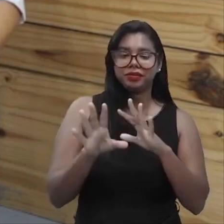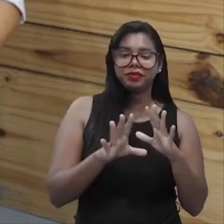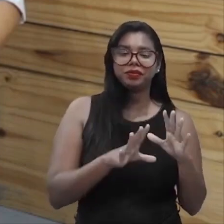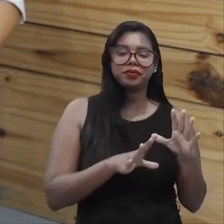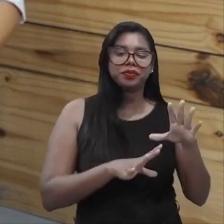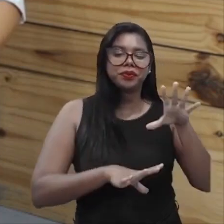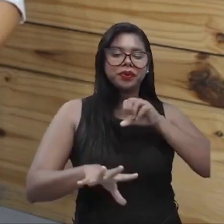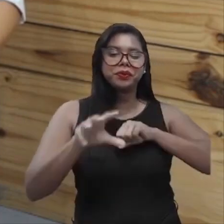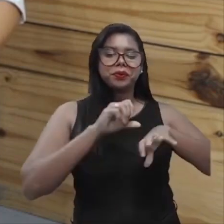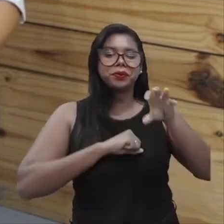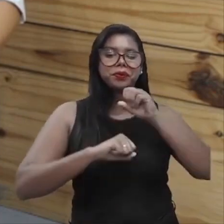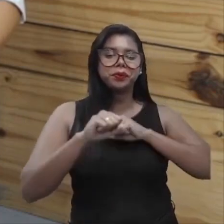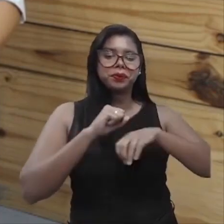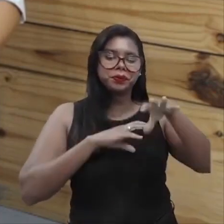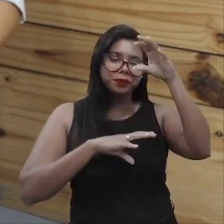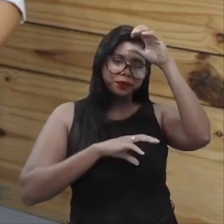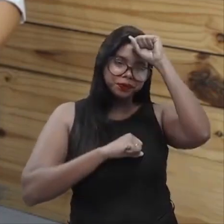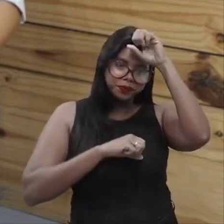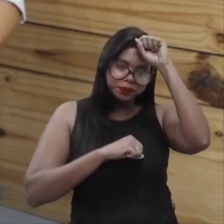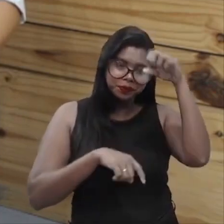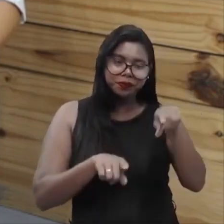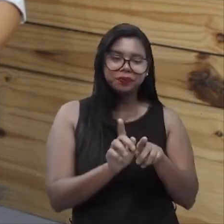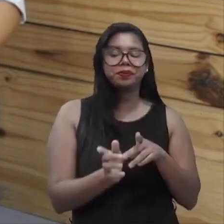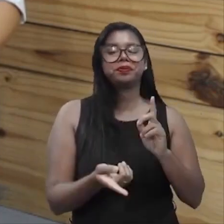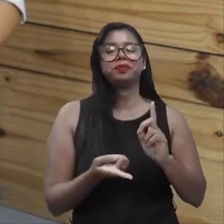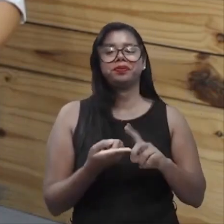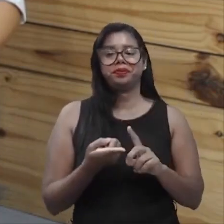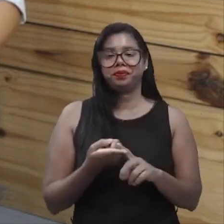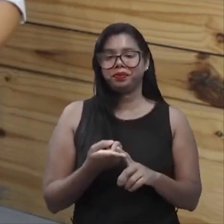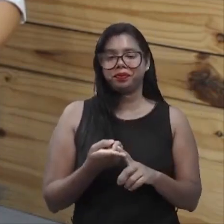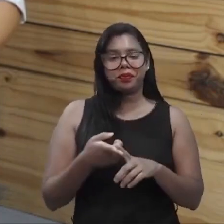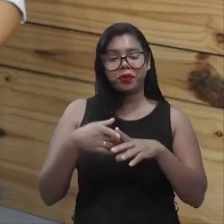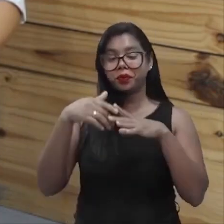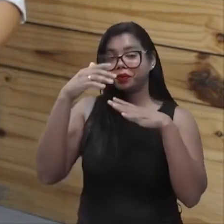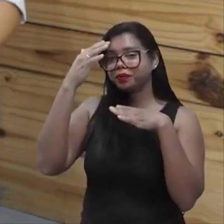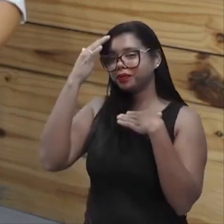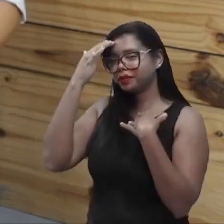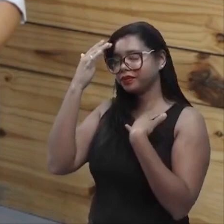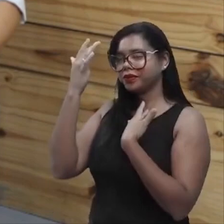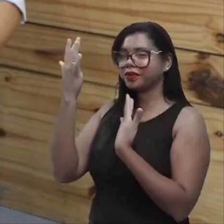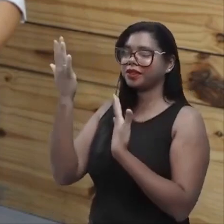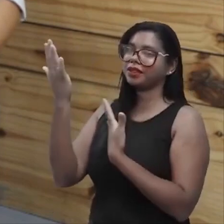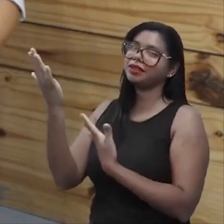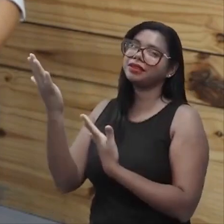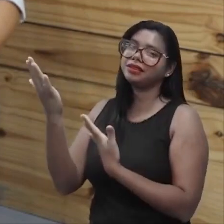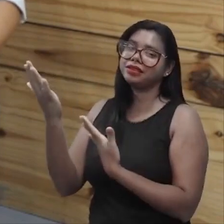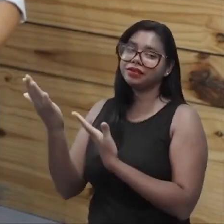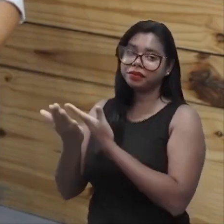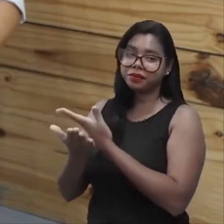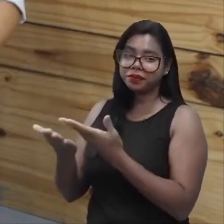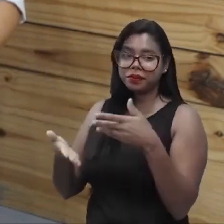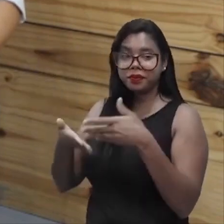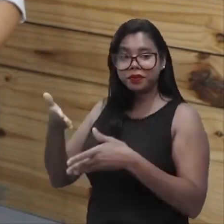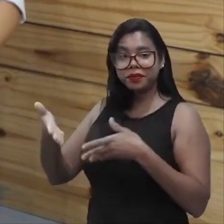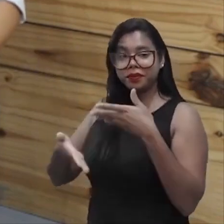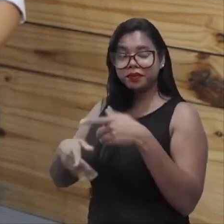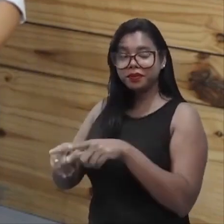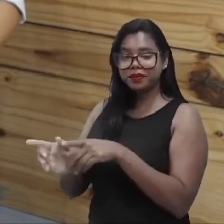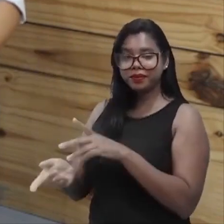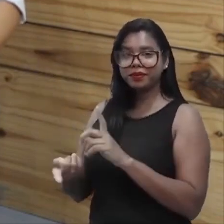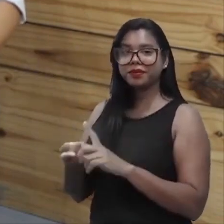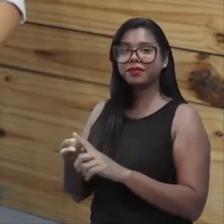ensinamentos. E eu tenho muito, muito a agradecer. Sou muito grata pela sua participação.